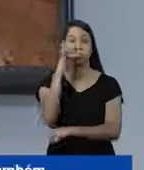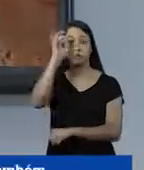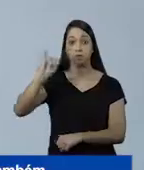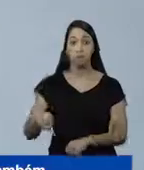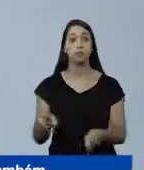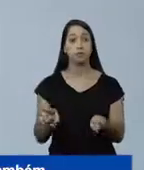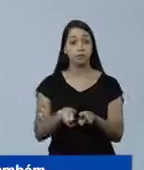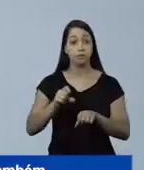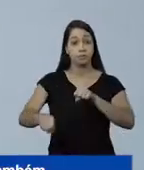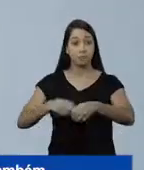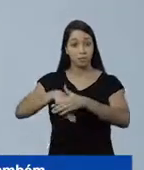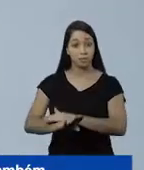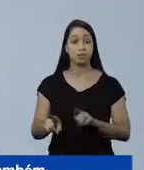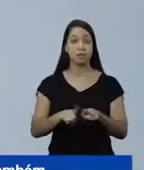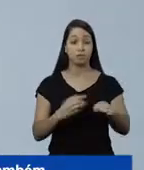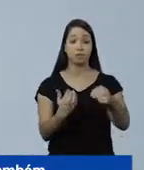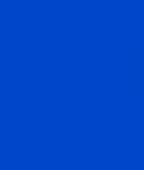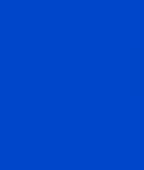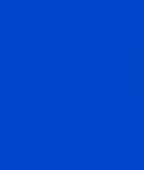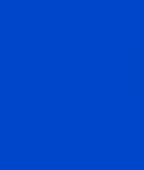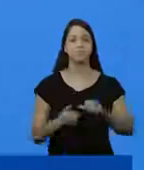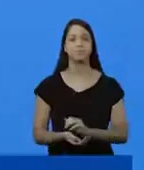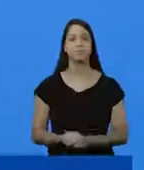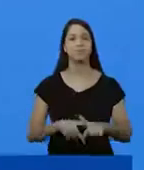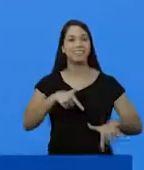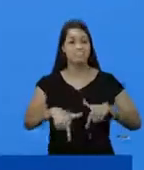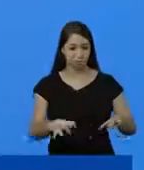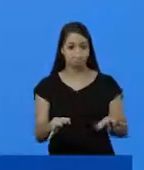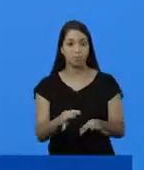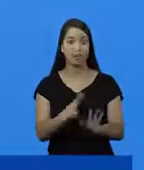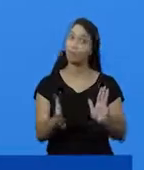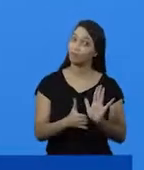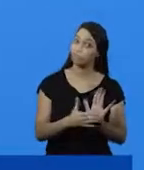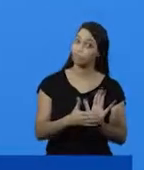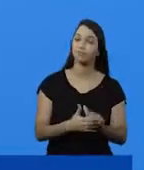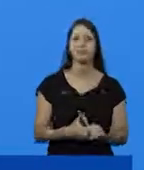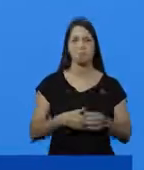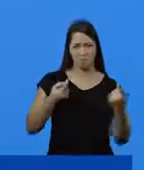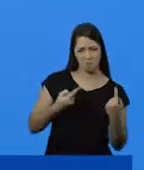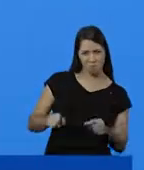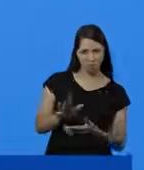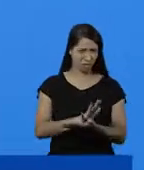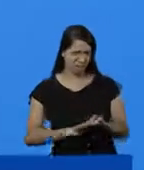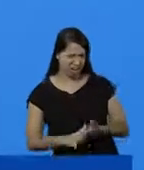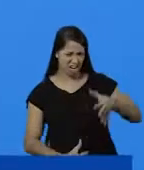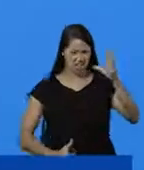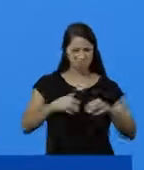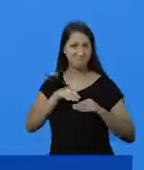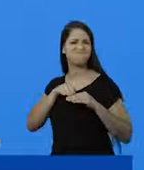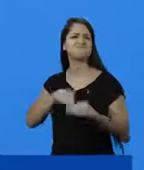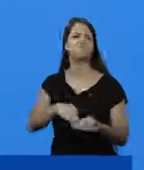outra coisa. Aí vai ter bicicletário, porque nós vamos construir ciclovia também. Trabalho feito e propostas, sem provocações nem